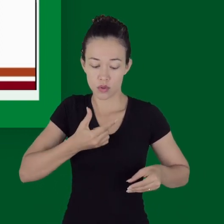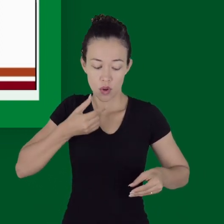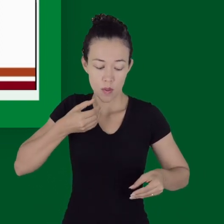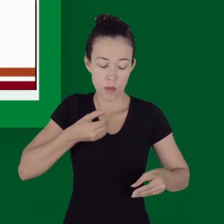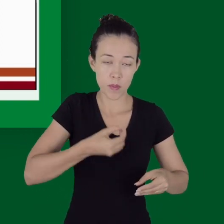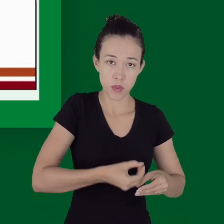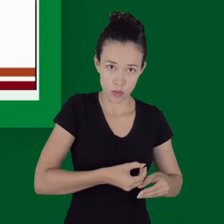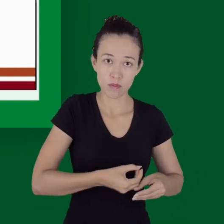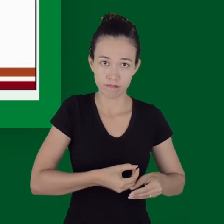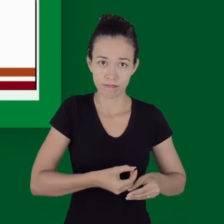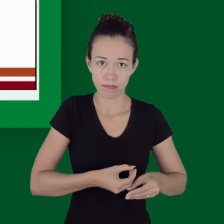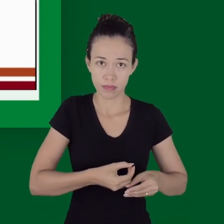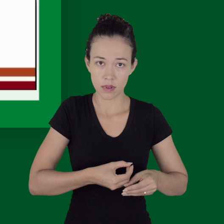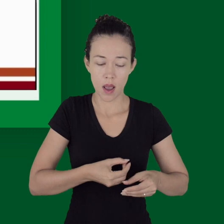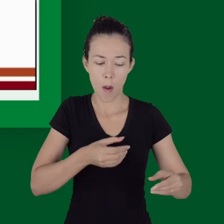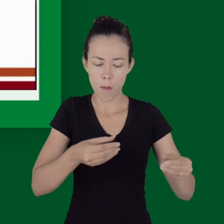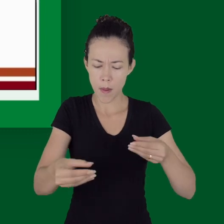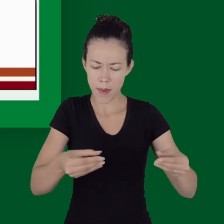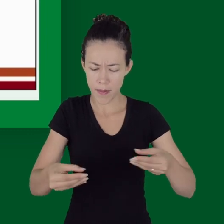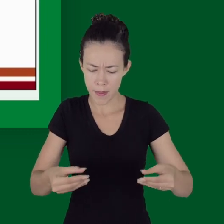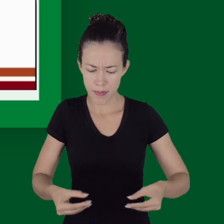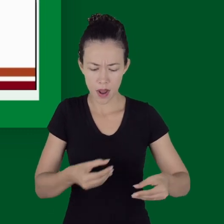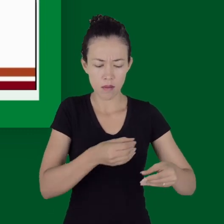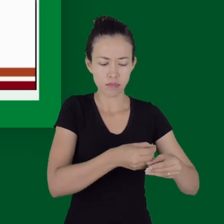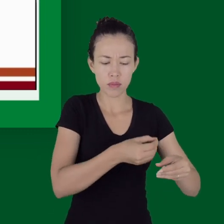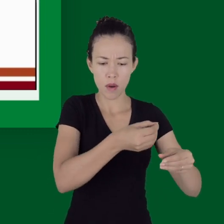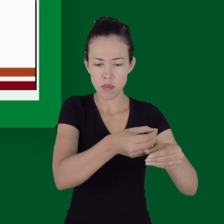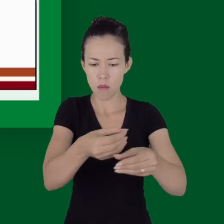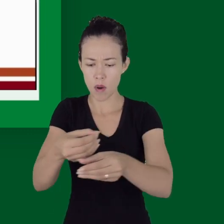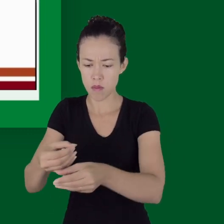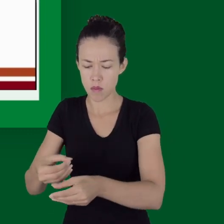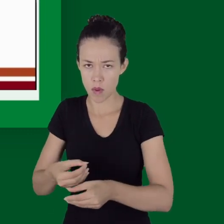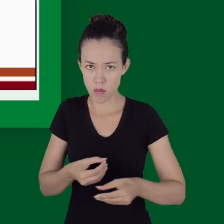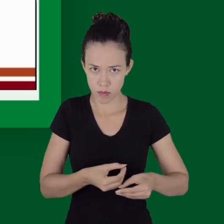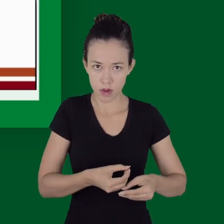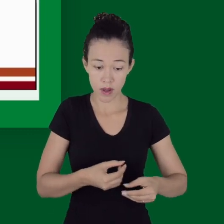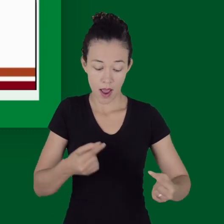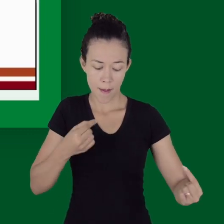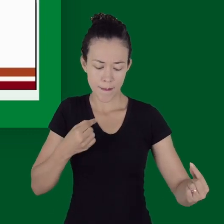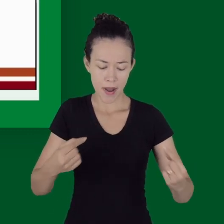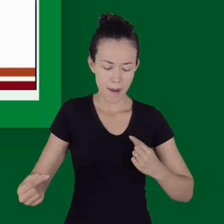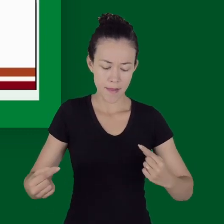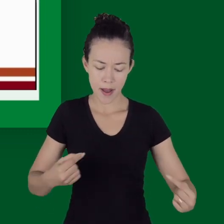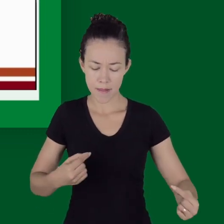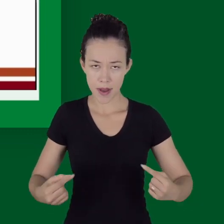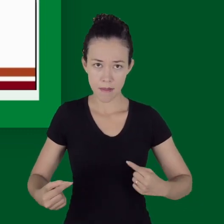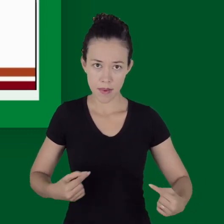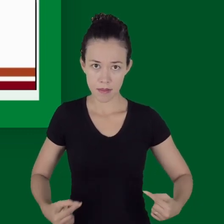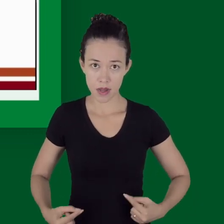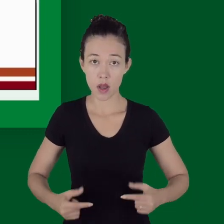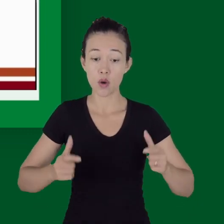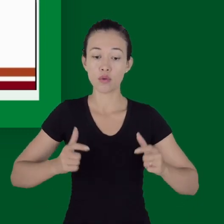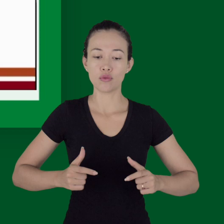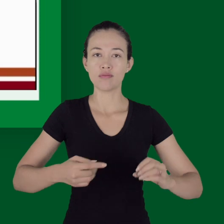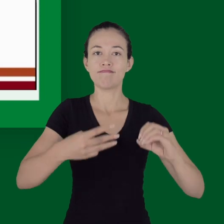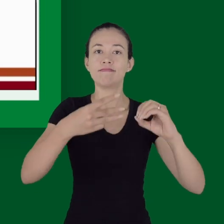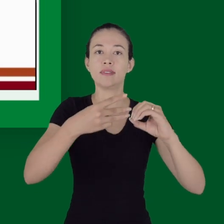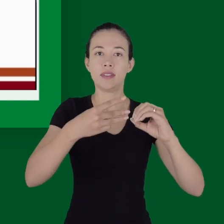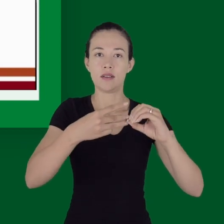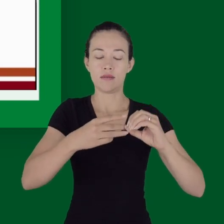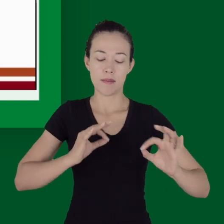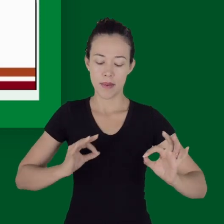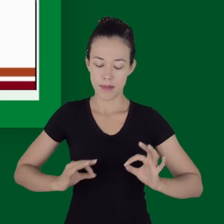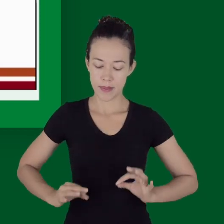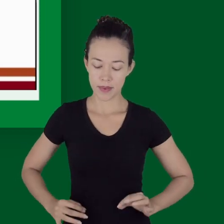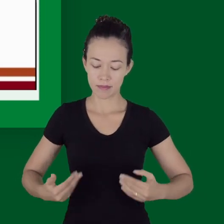A gente precisa, então, de uma oferta de hemácias adequadas aos tecidos, hemácias oxigenadas, e da distribuição do oxigênio das